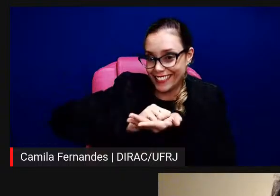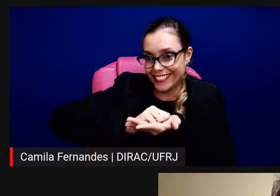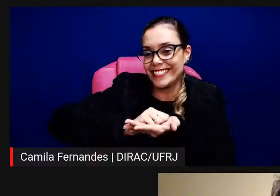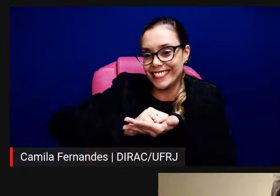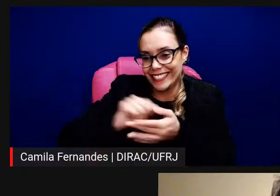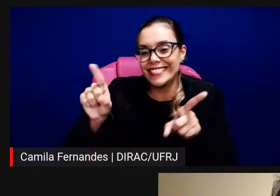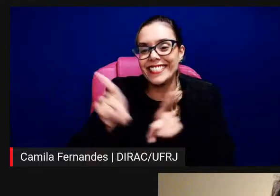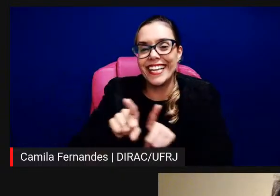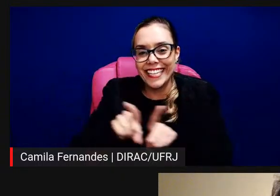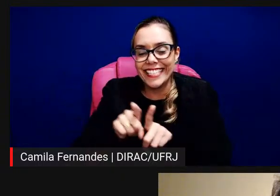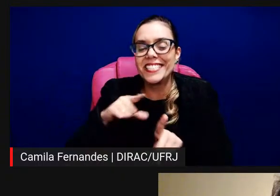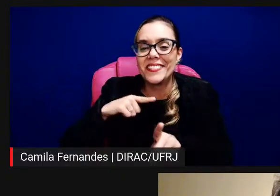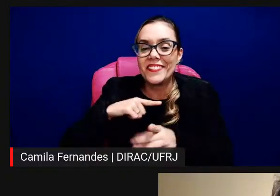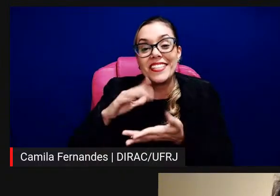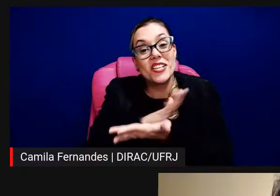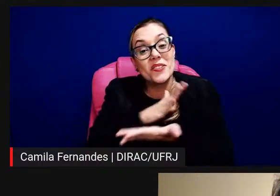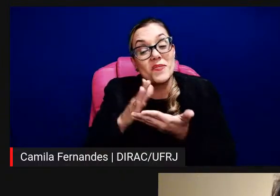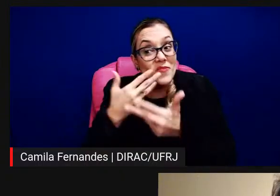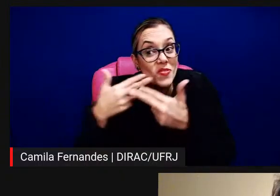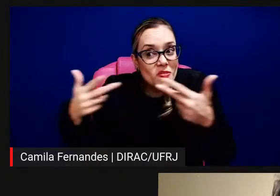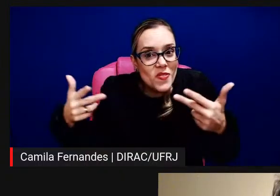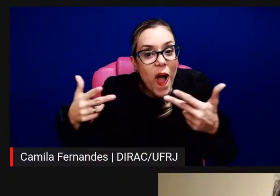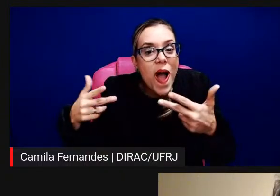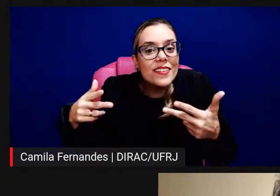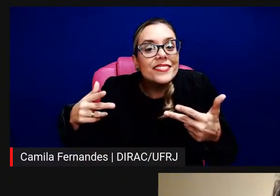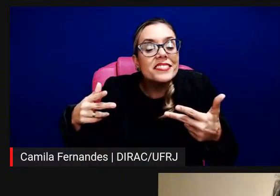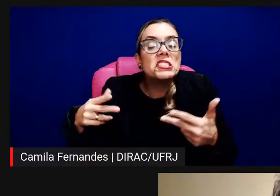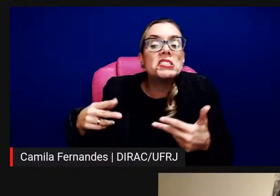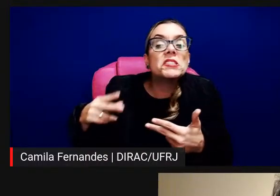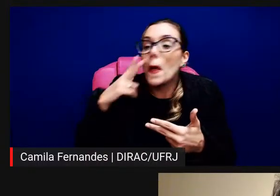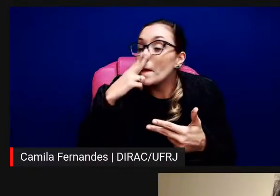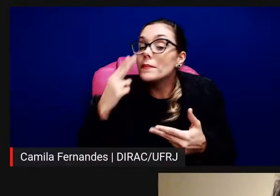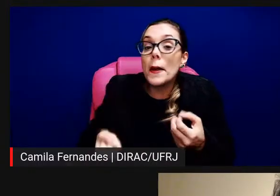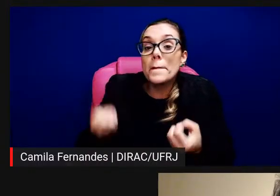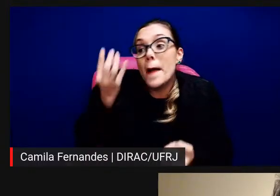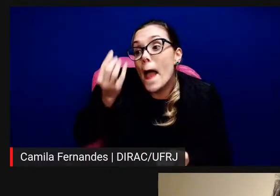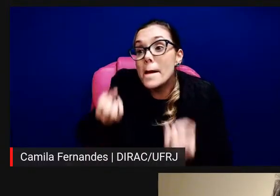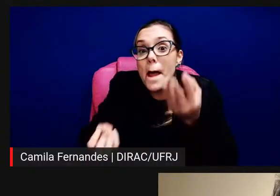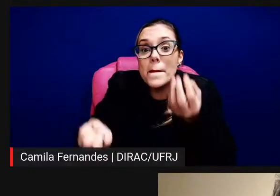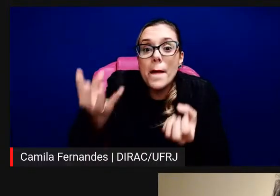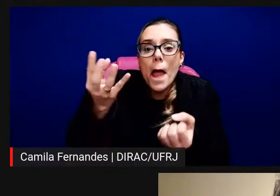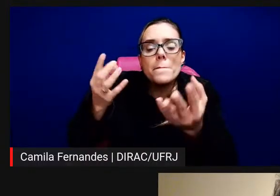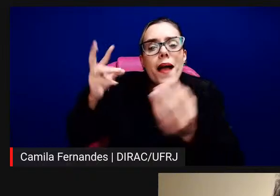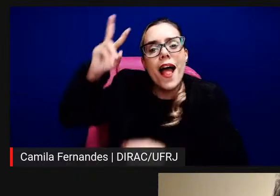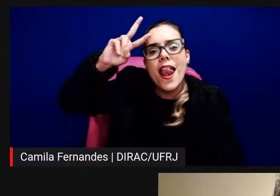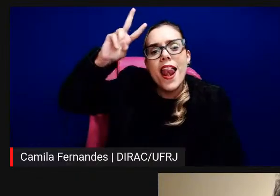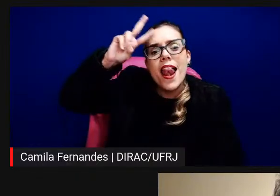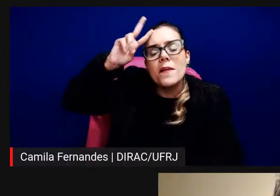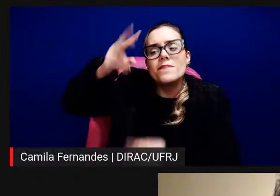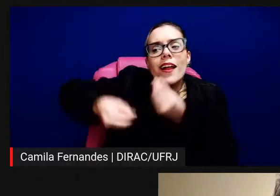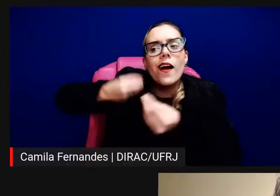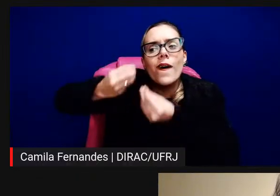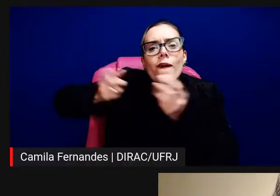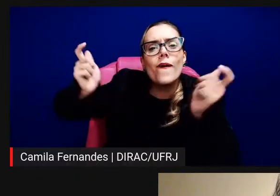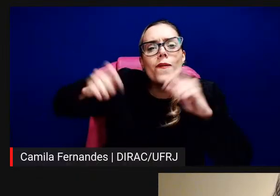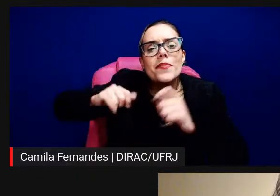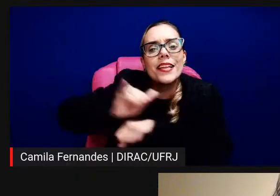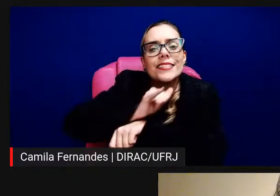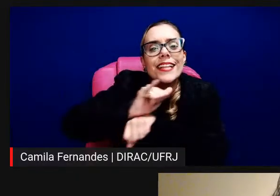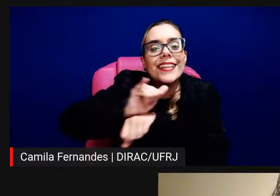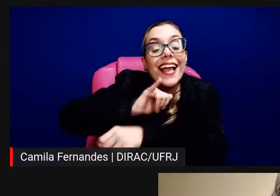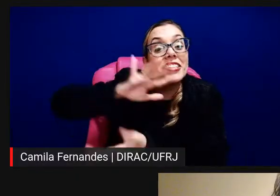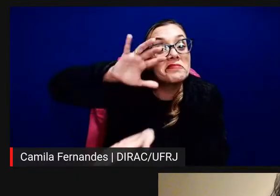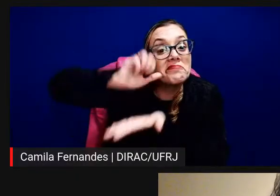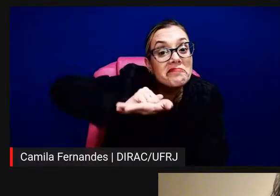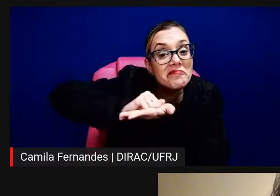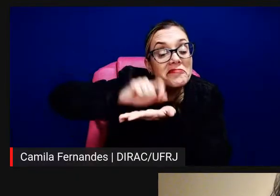surgindo ao mesmo tempo em relação a como lembrar isso tudo e como você registrar em questões de portfólio, porque você mostrou